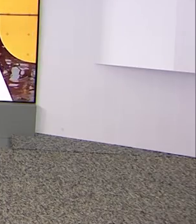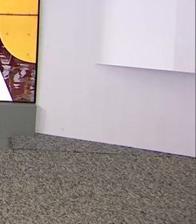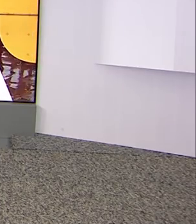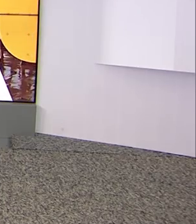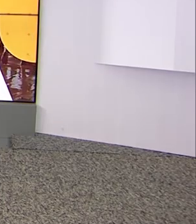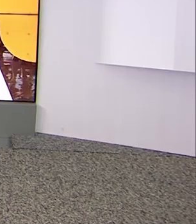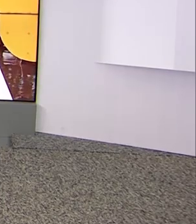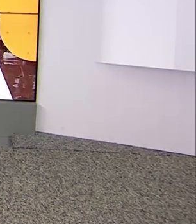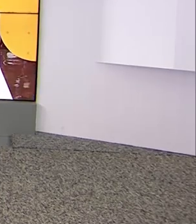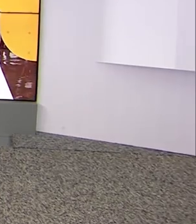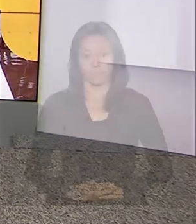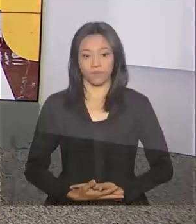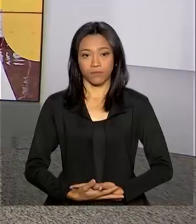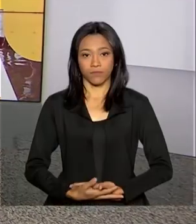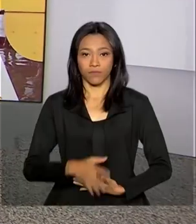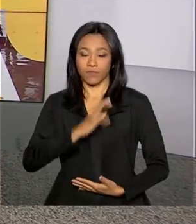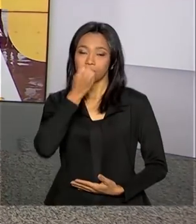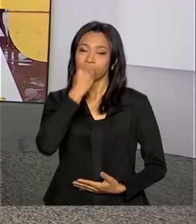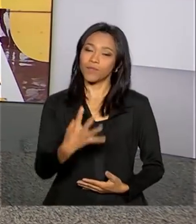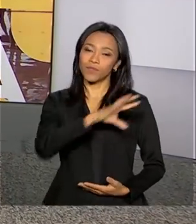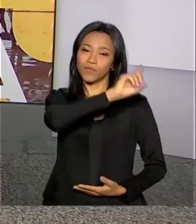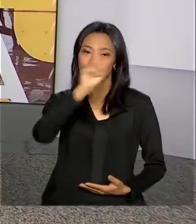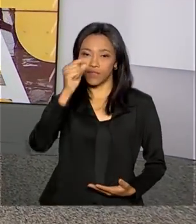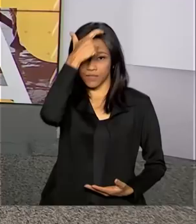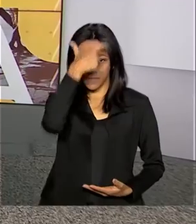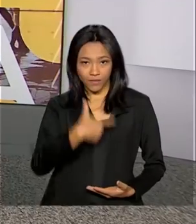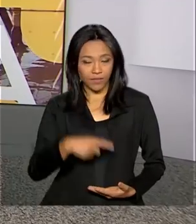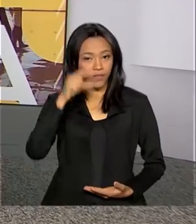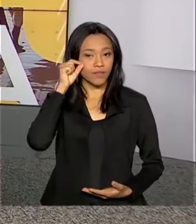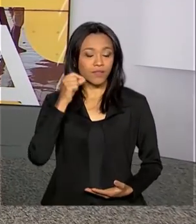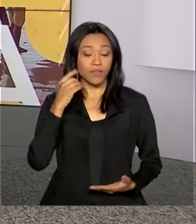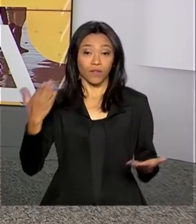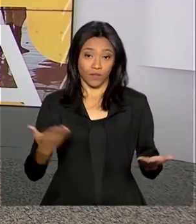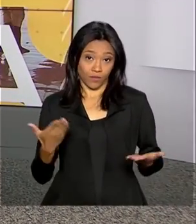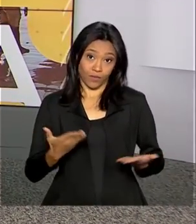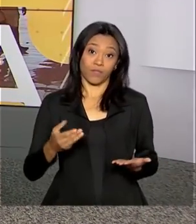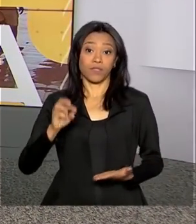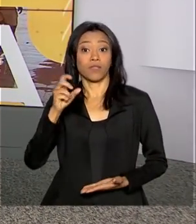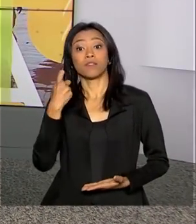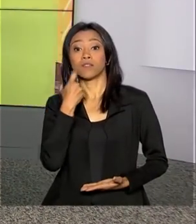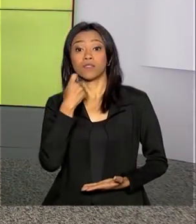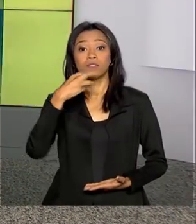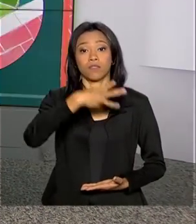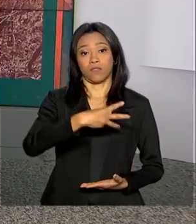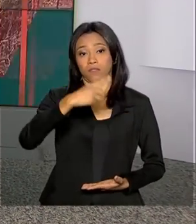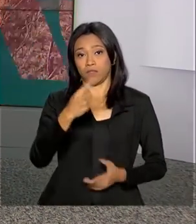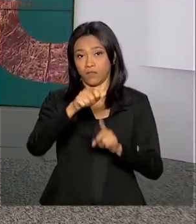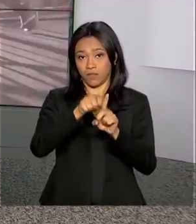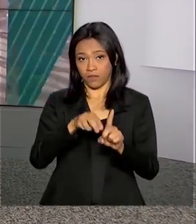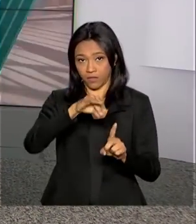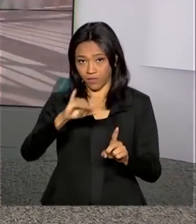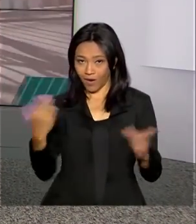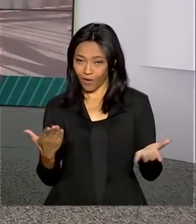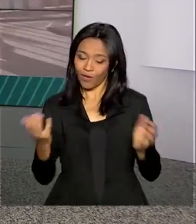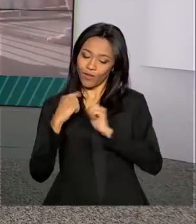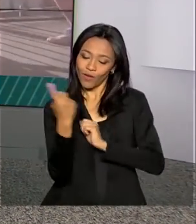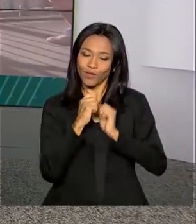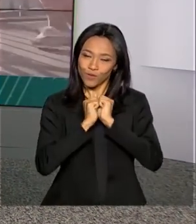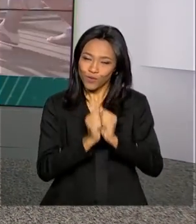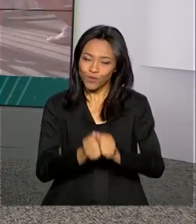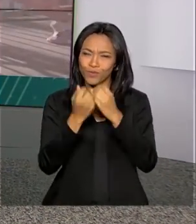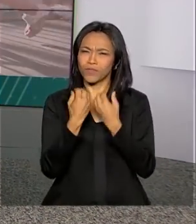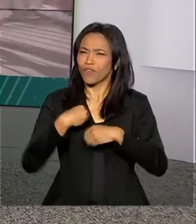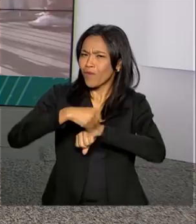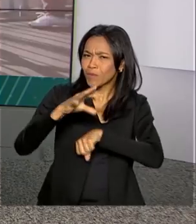Olá, muito bom dia, eu sou Carla Batier, hoje é sexta-feira, 31 de maio. A partir de agora, estamos juntos no Brasil em Dia, com